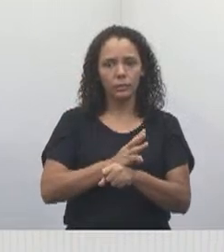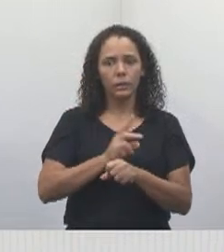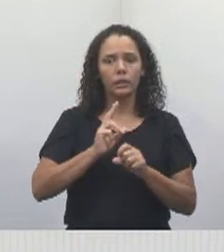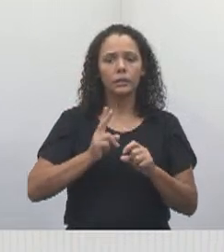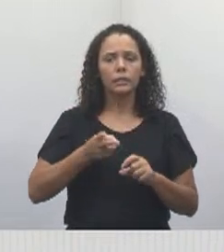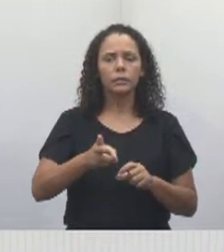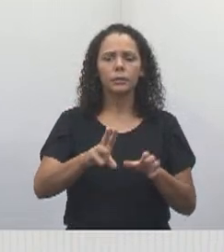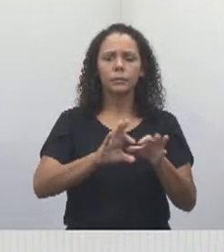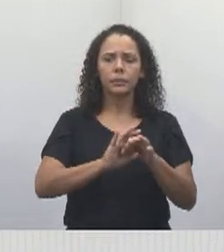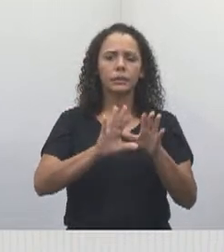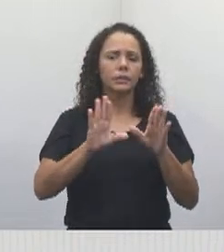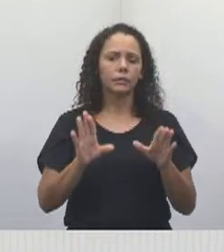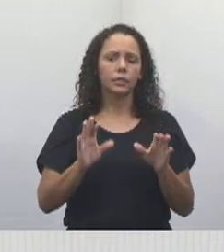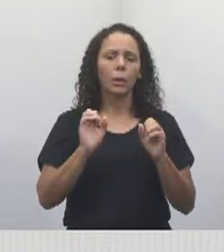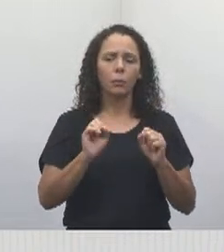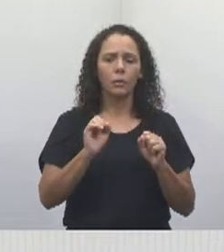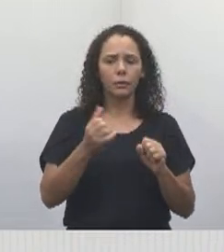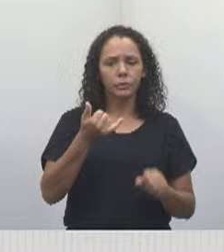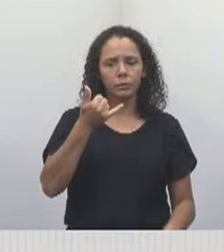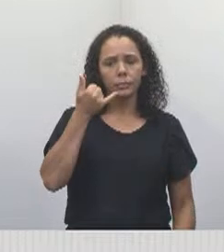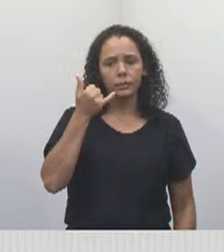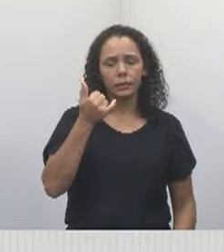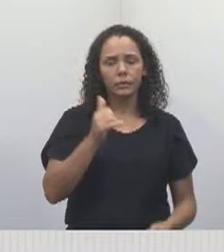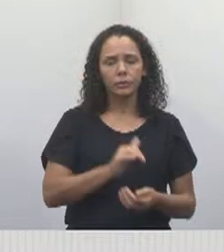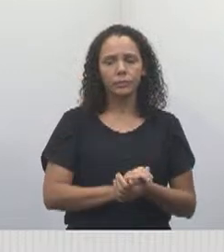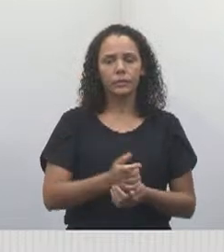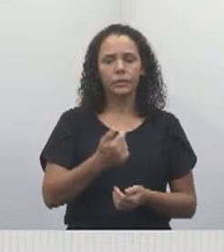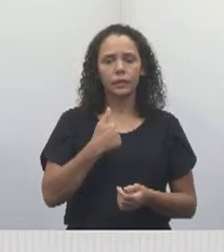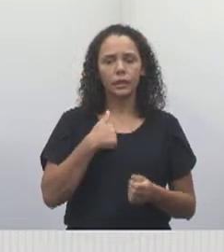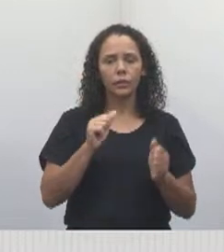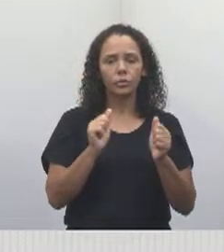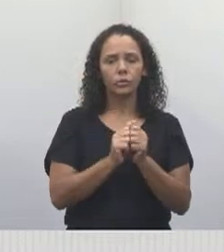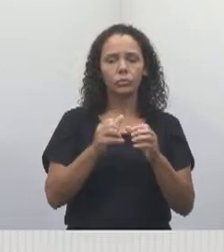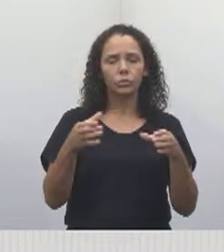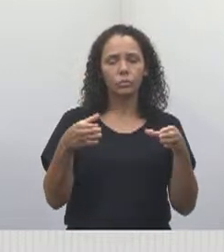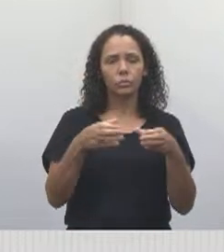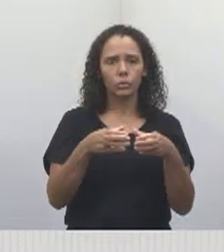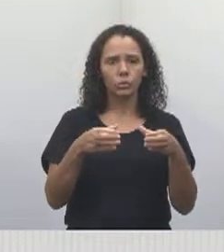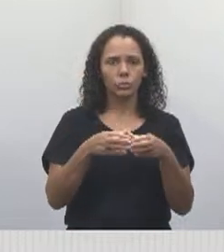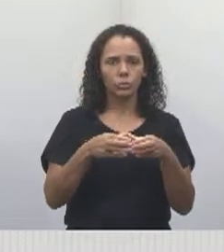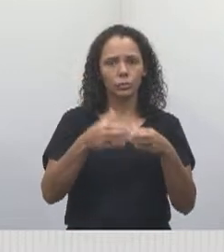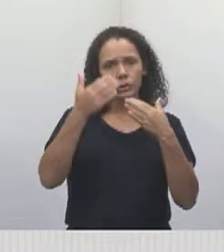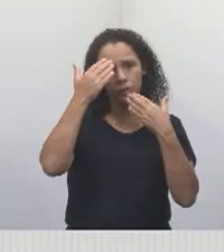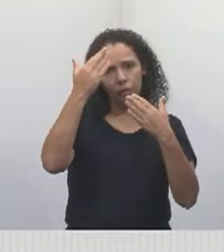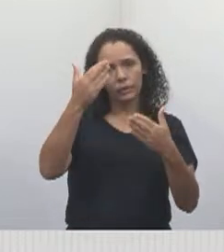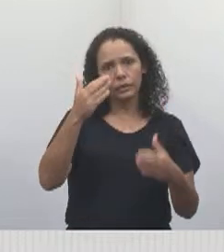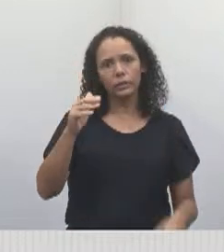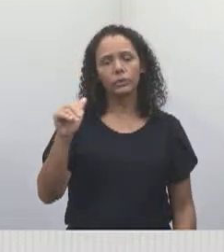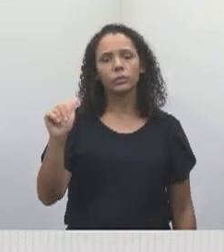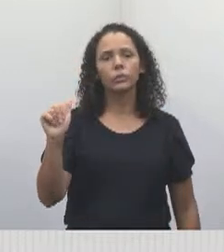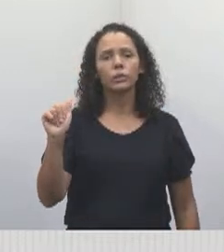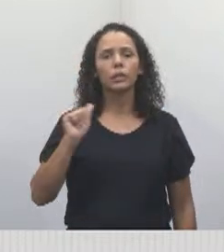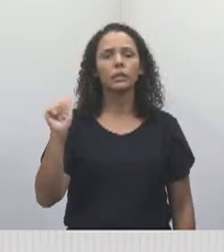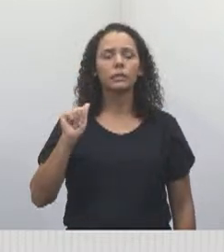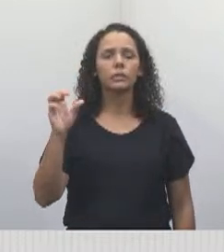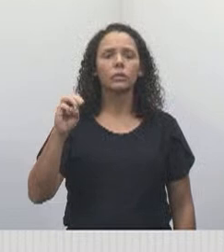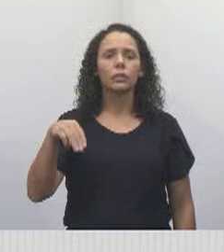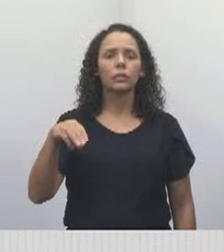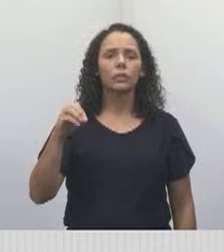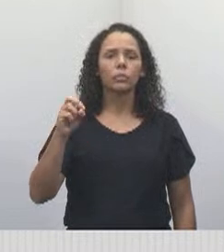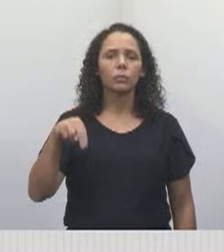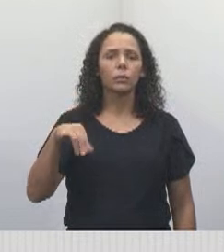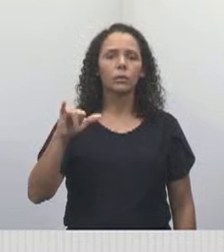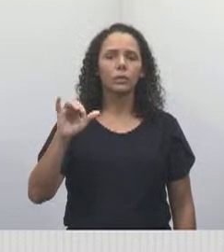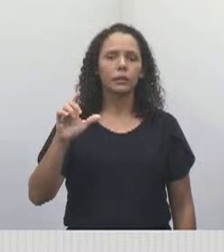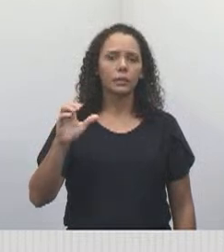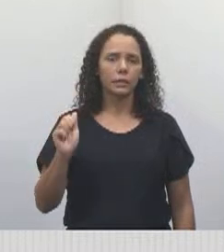sempre à disposição. Eu, vereador Hernani Barreto, e toda a minha equipe. Quero agradecer a minha assessora Mônica, que mora lá na